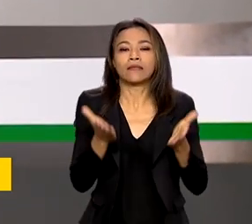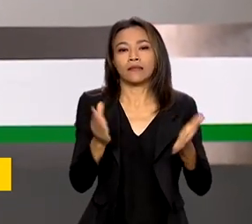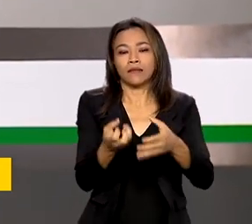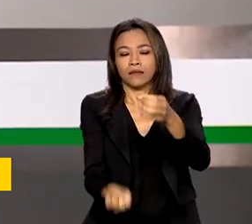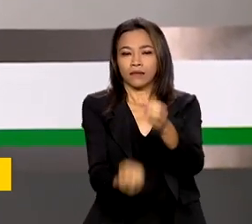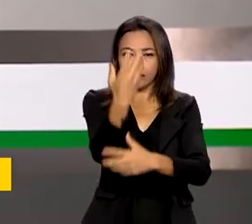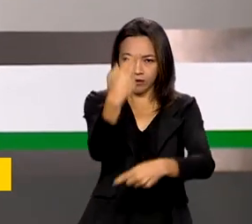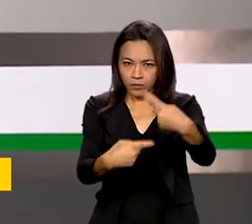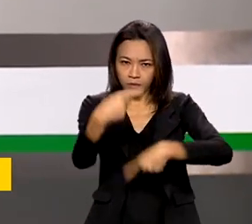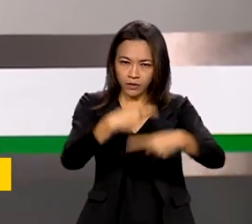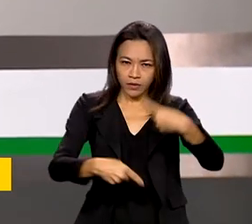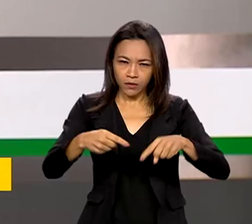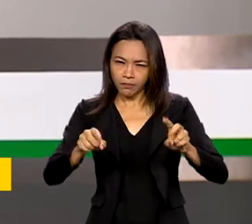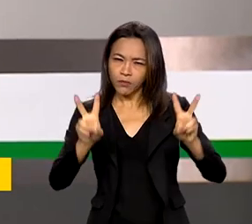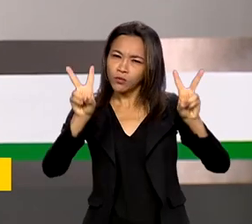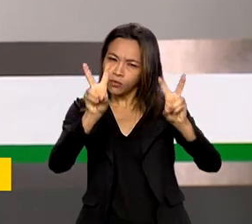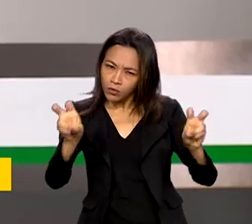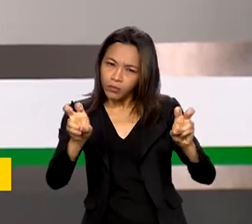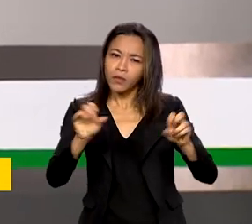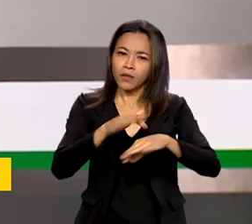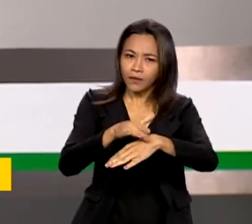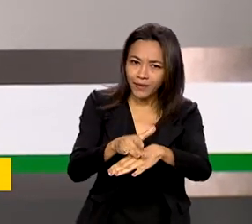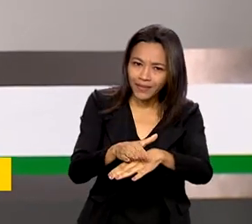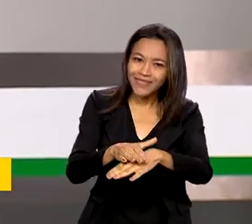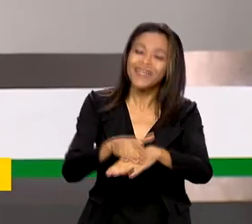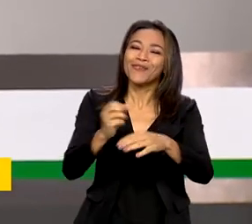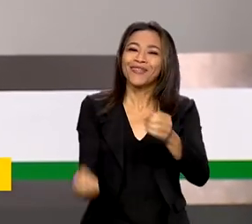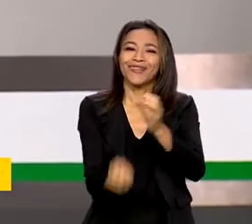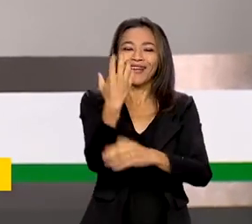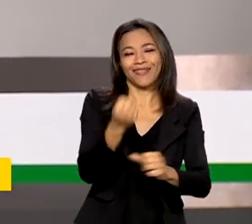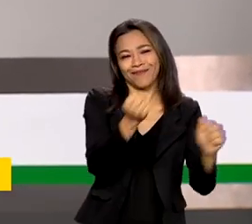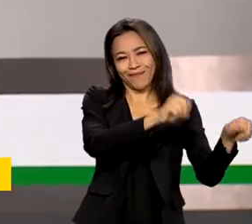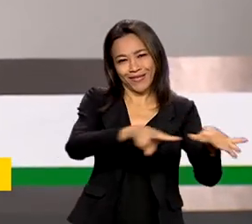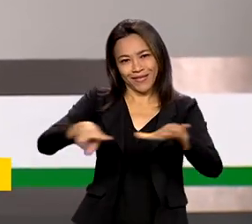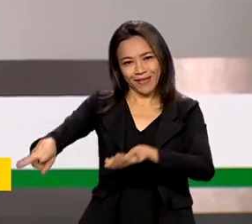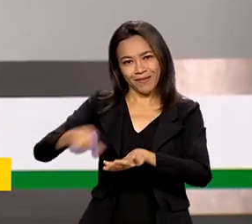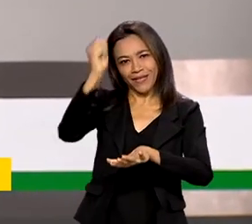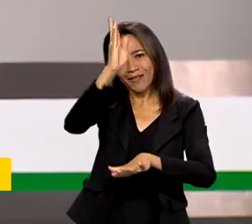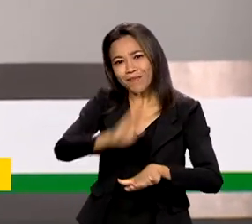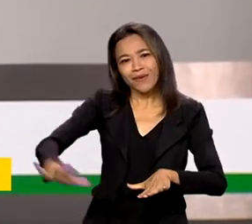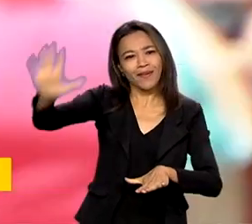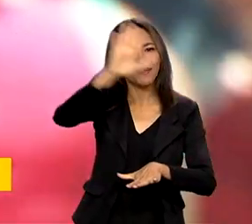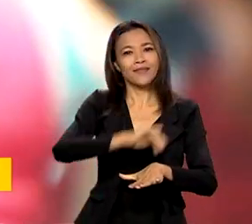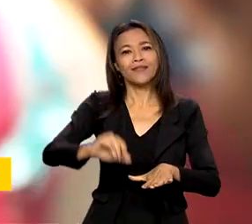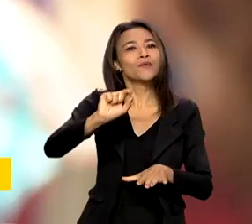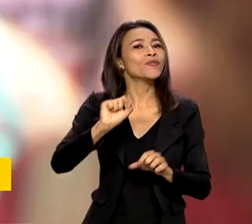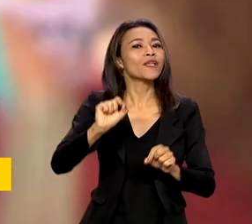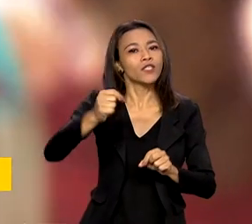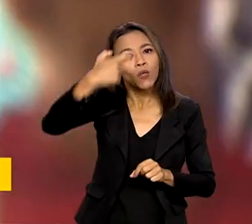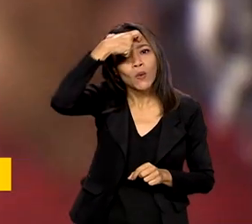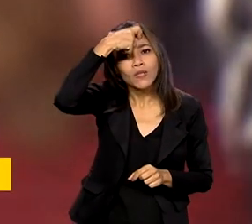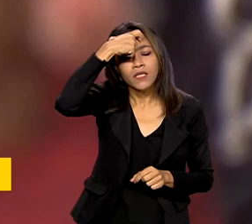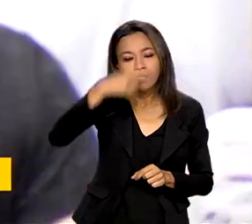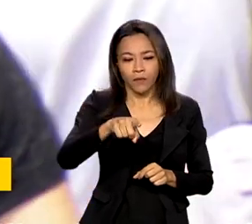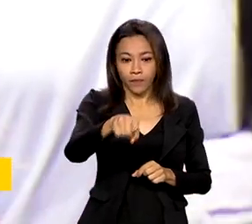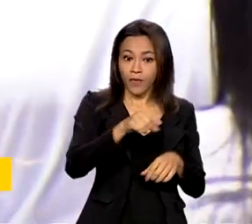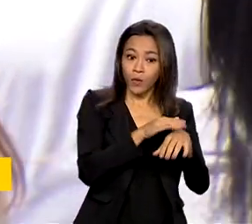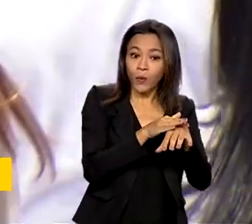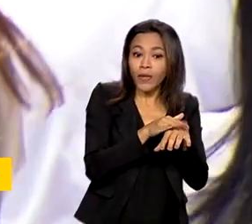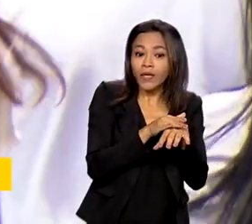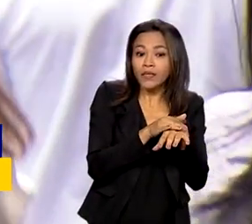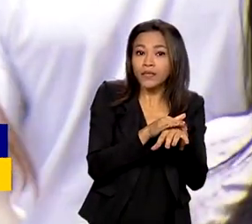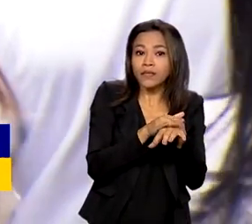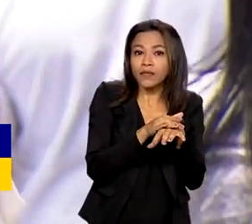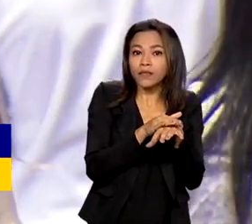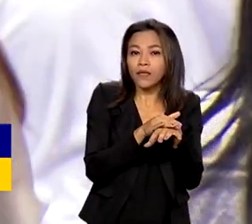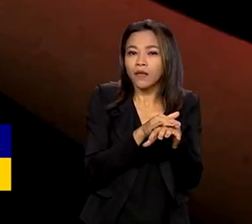públicas para tratar a doença, foi criada uma Semana Nacional de Conscientização. Uma doença que nem sempre